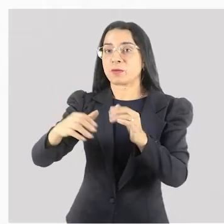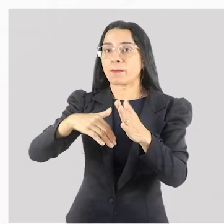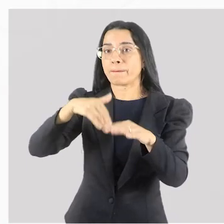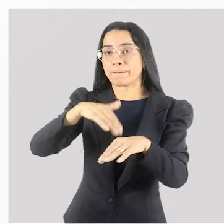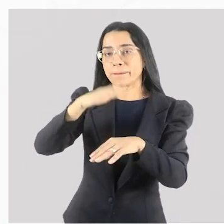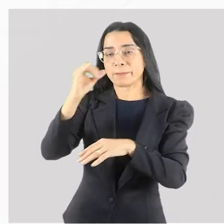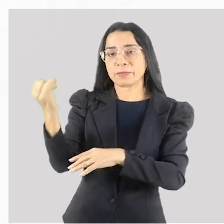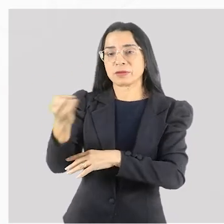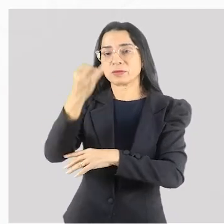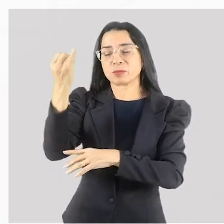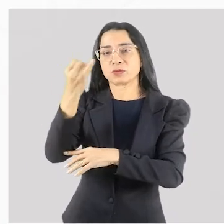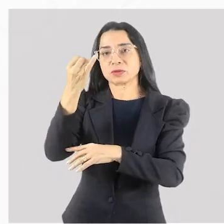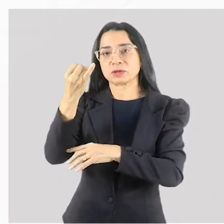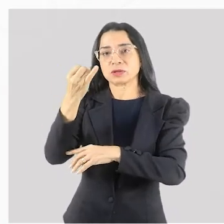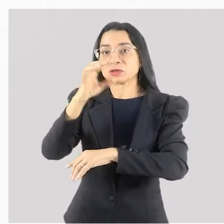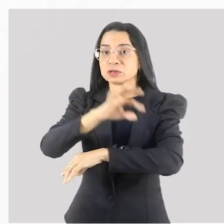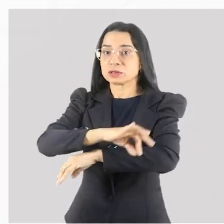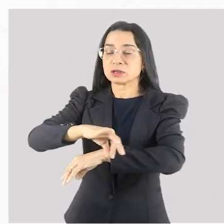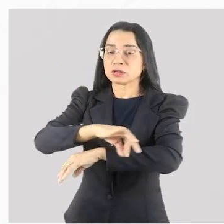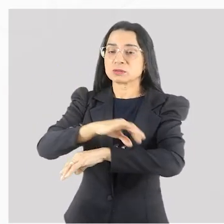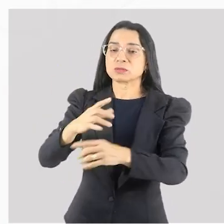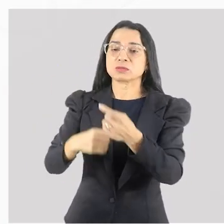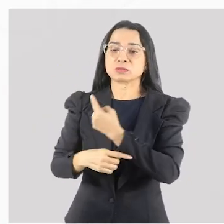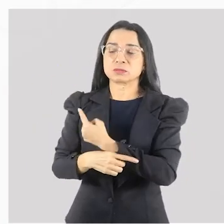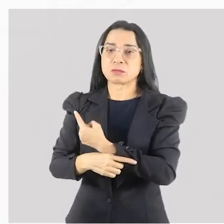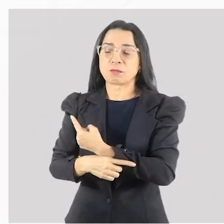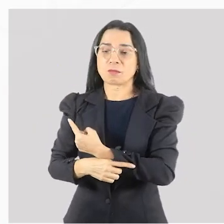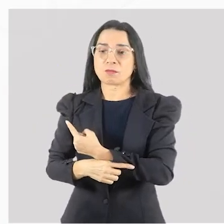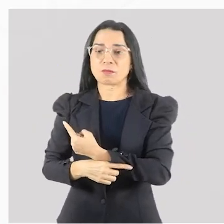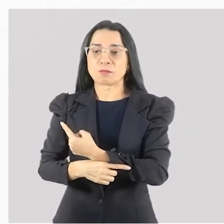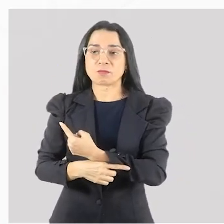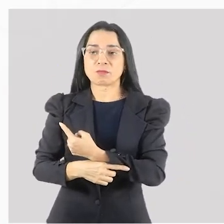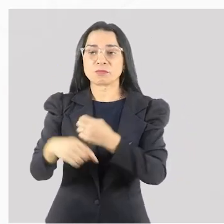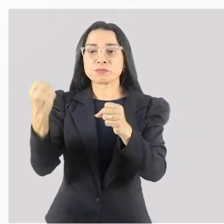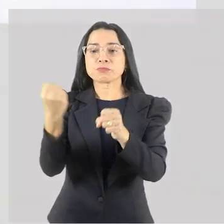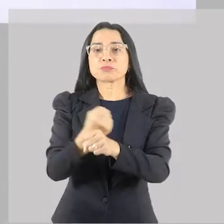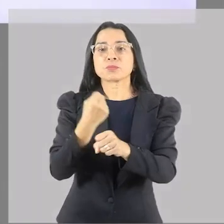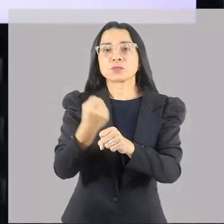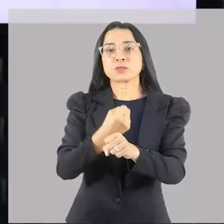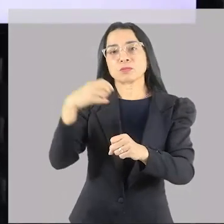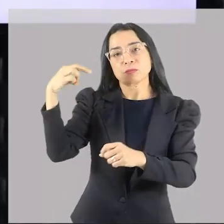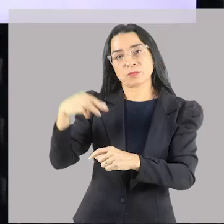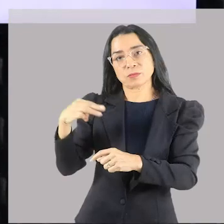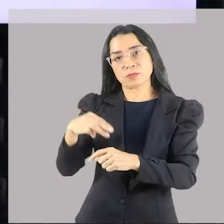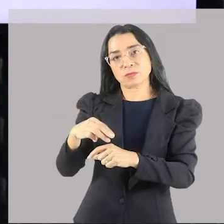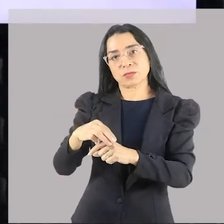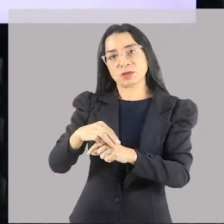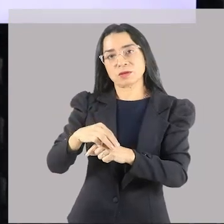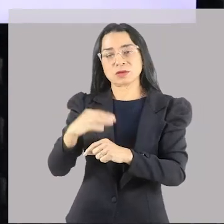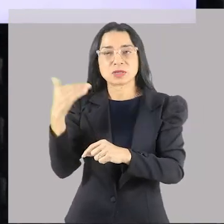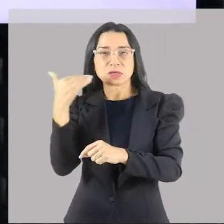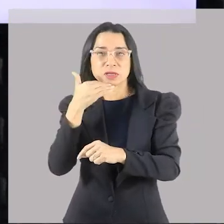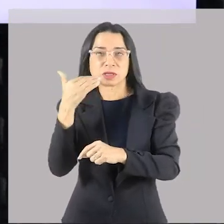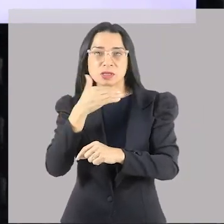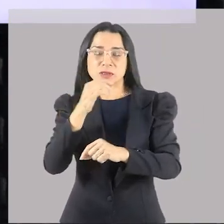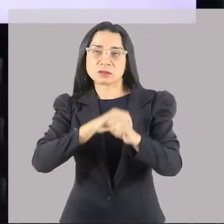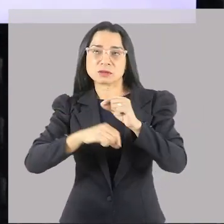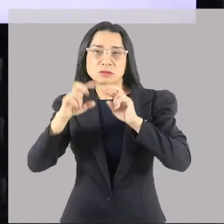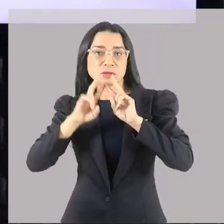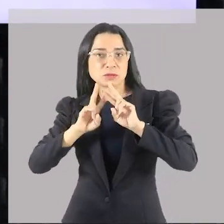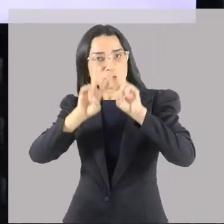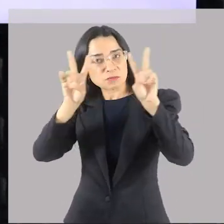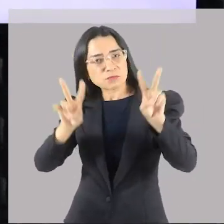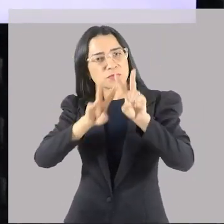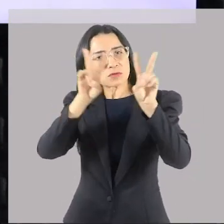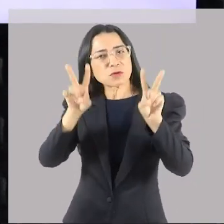Todo templo grego era a coisa mais... Uh, é o templo, vamos lá. Ele era construído matematicamente torto para visualmente